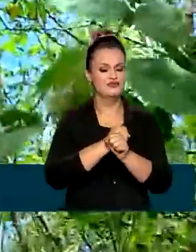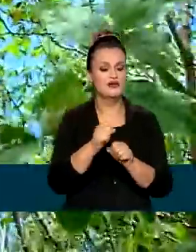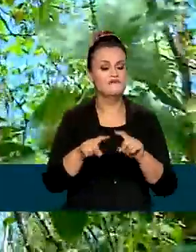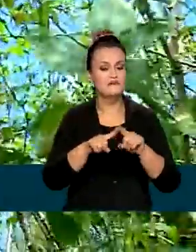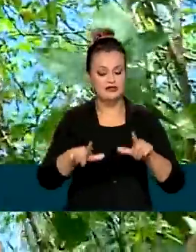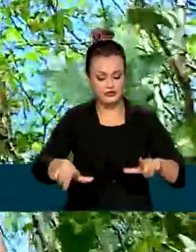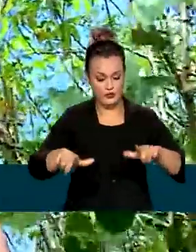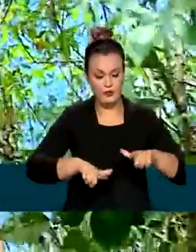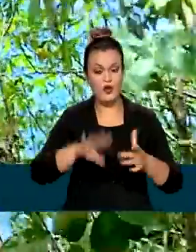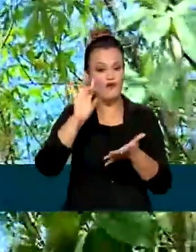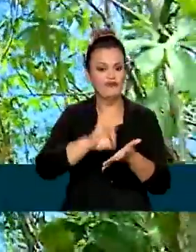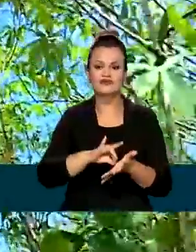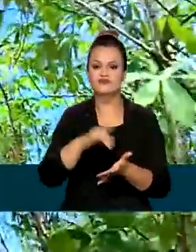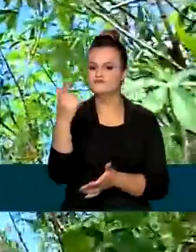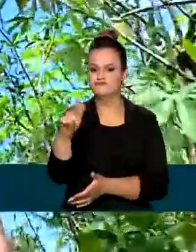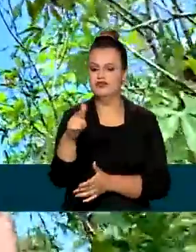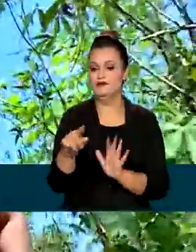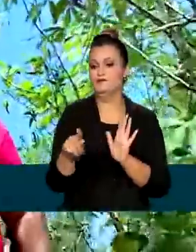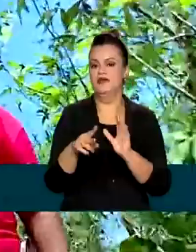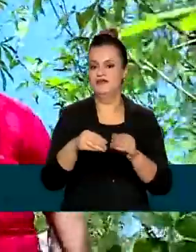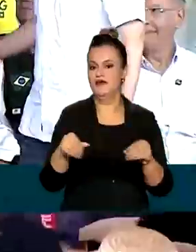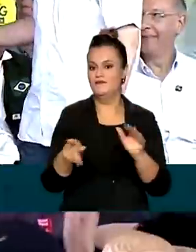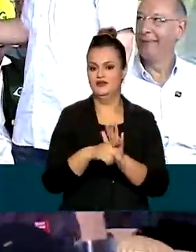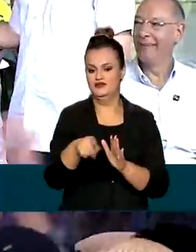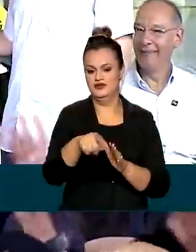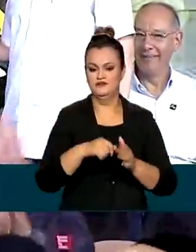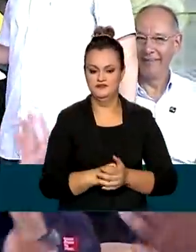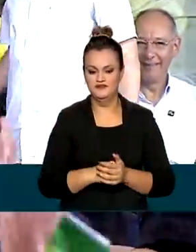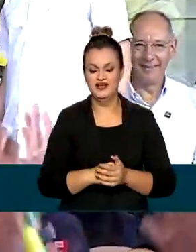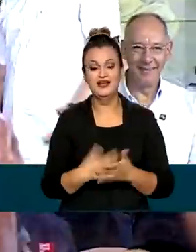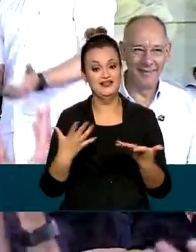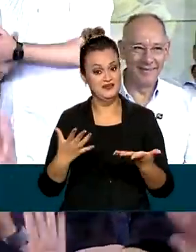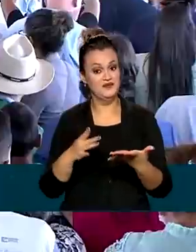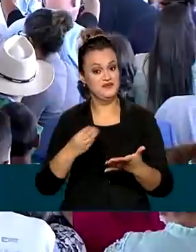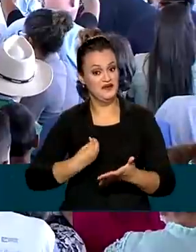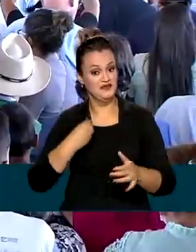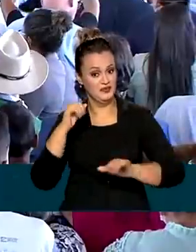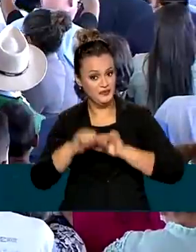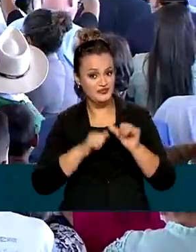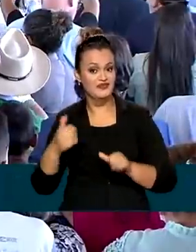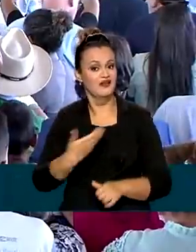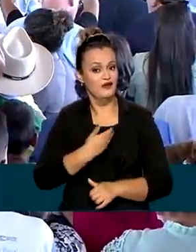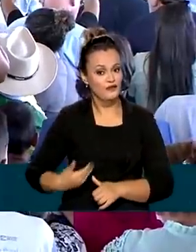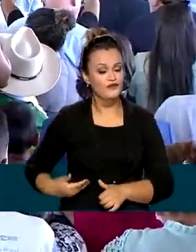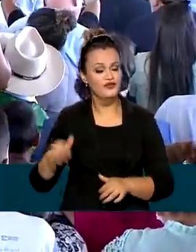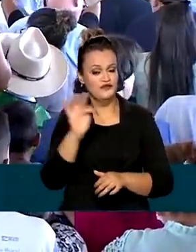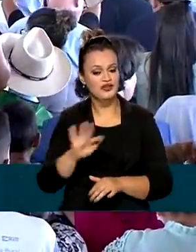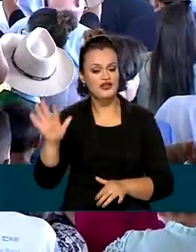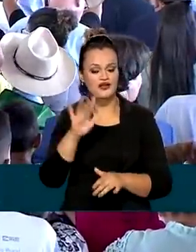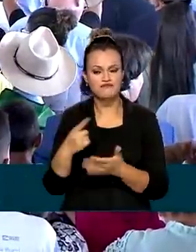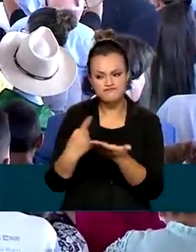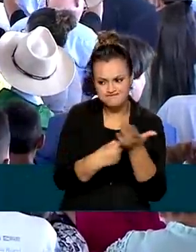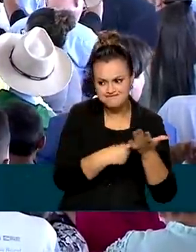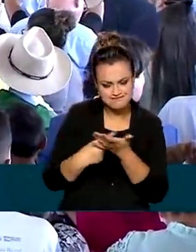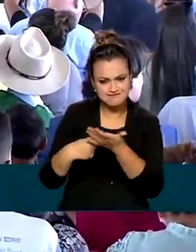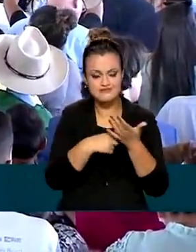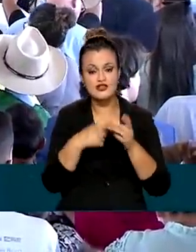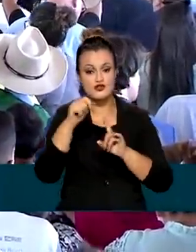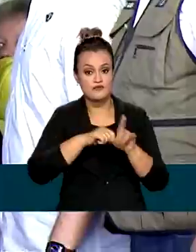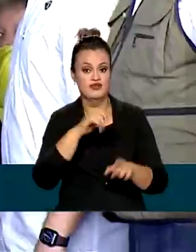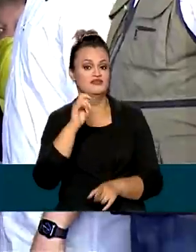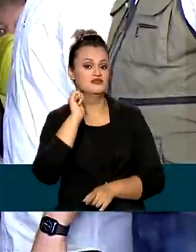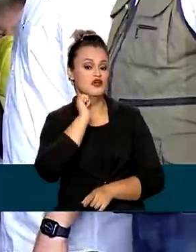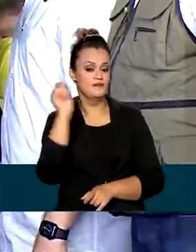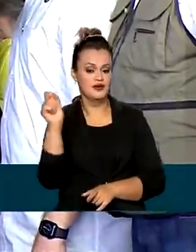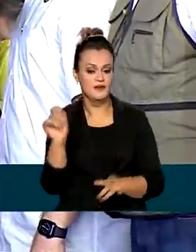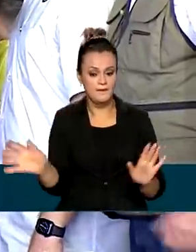mas sem um documento que comprove a posse da terra. Para mudar essa situação, o governo federal criou uma força-tarefa no mês de abril